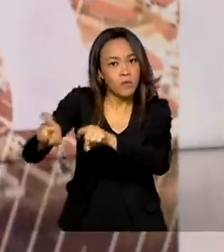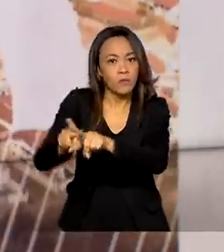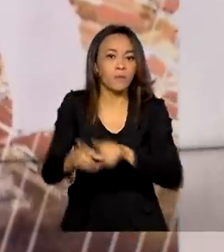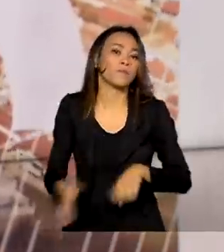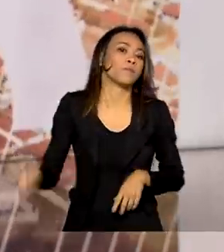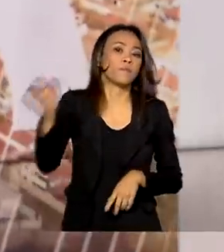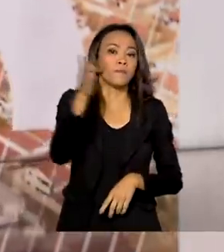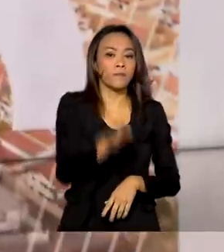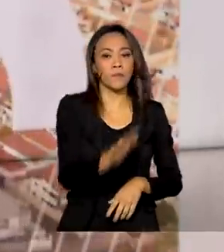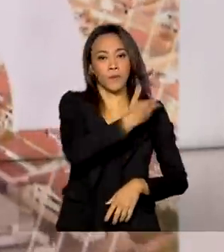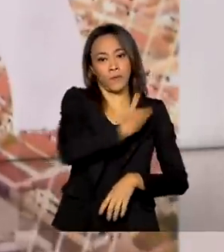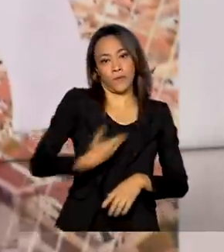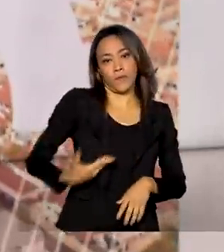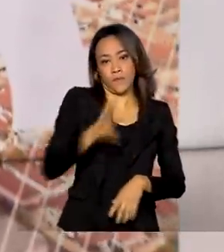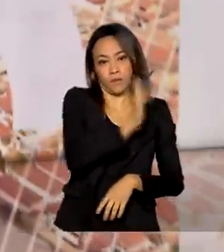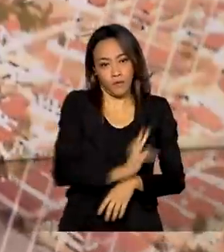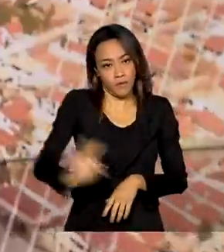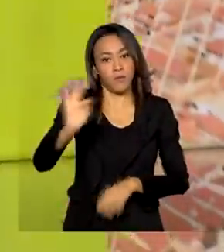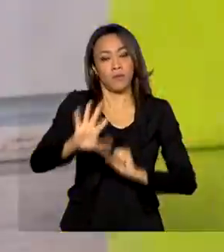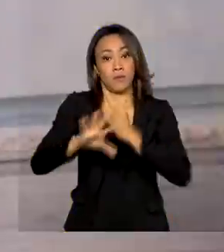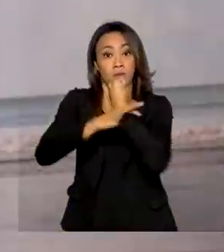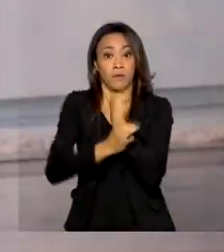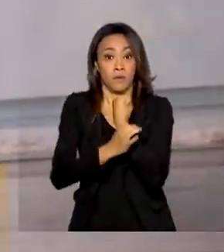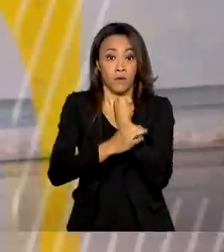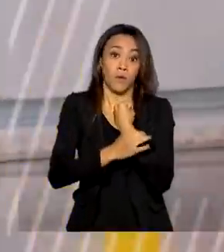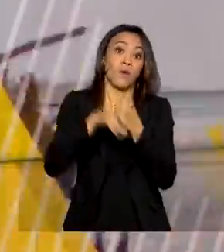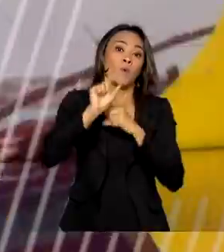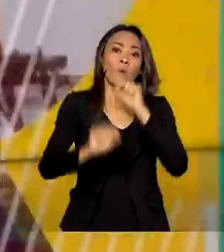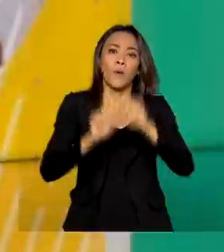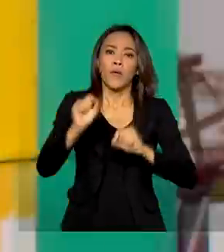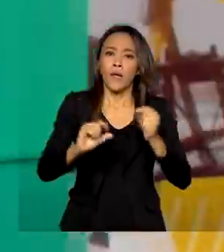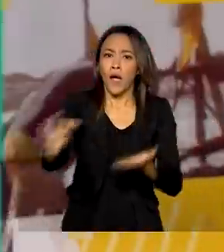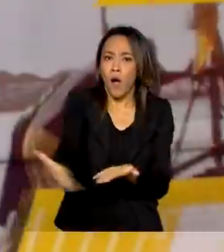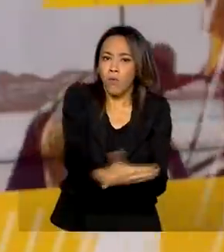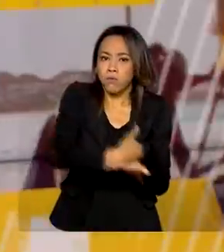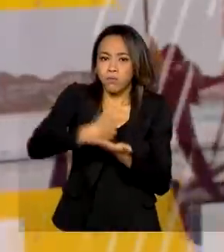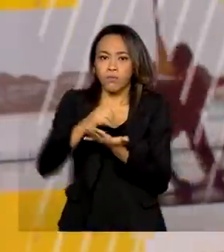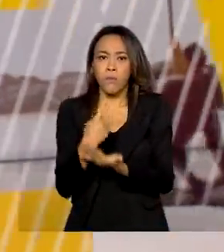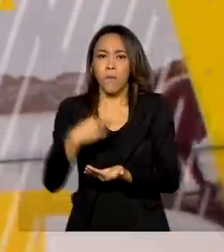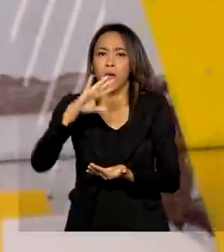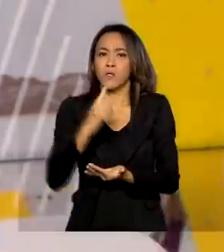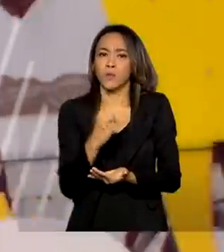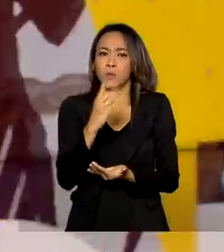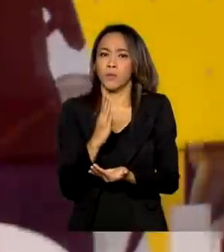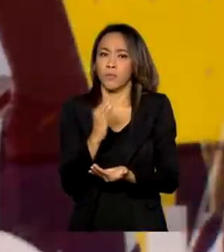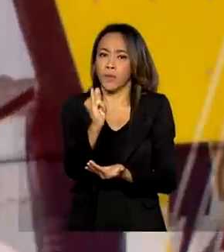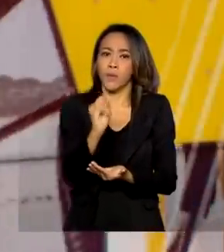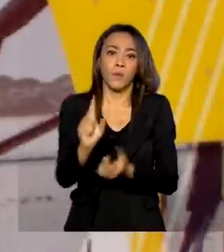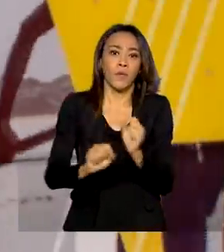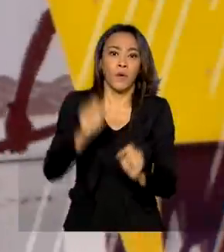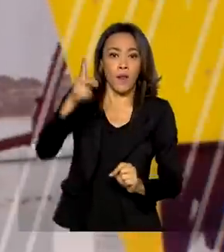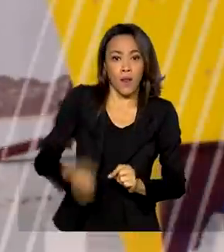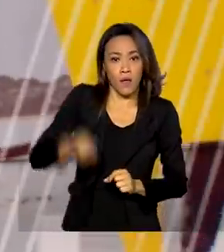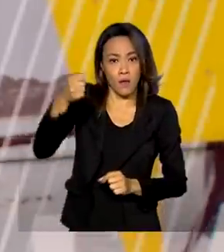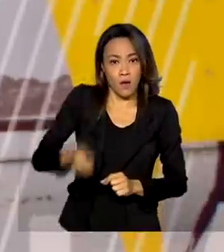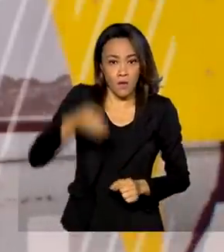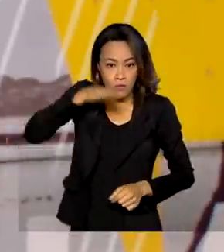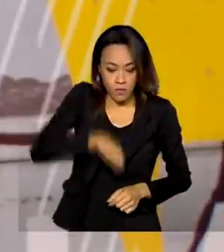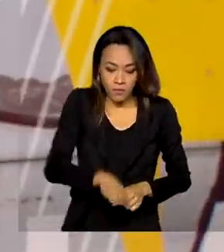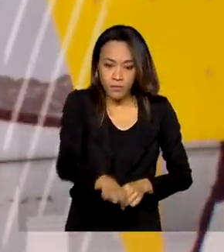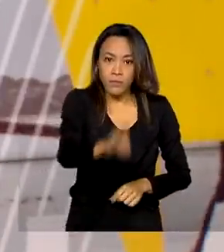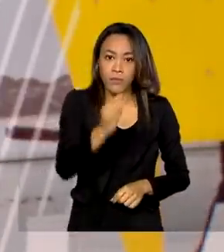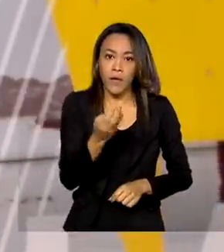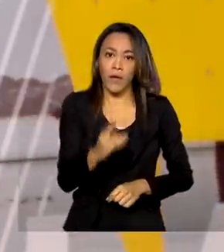federal garantiu a arrecadação de mais de um bilhão de reais com o leilão de trecho da BR-153 entre os estados de Tocantins e